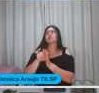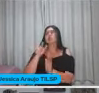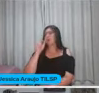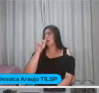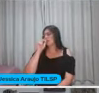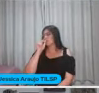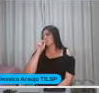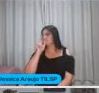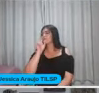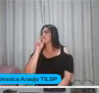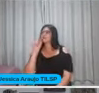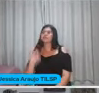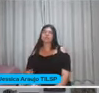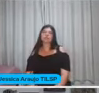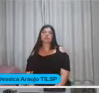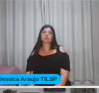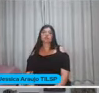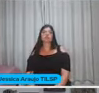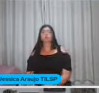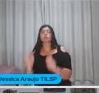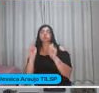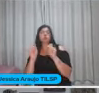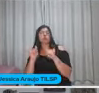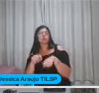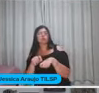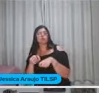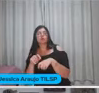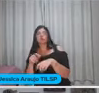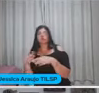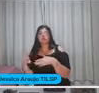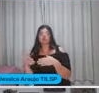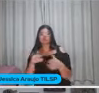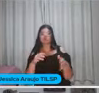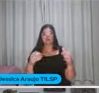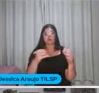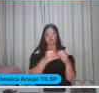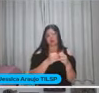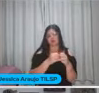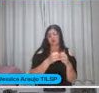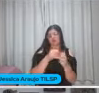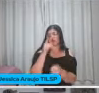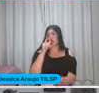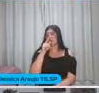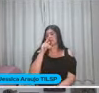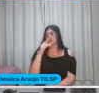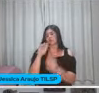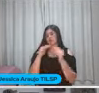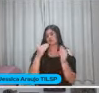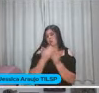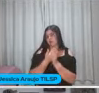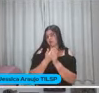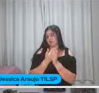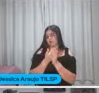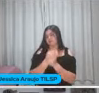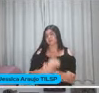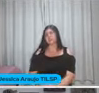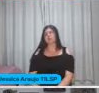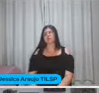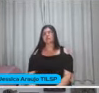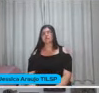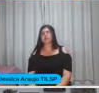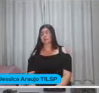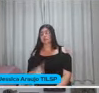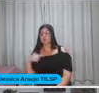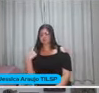Nós vamos investigar As condições da água No rio próximo à escola Nós vamos ver Se nas nossas